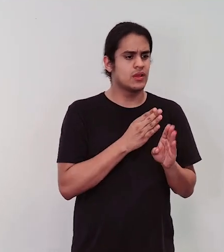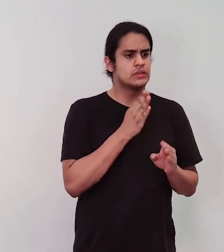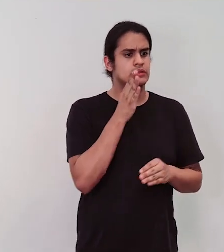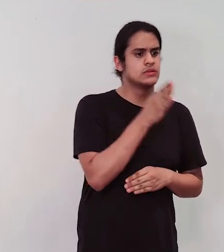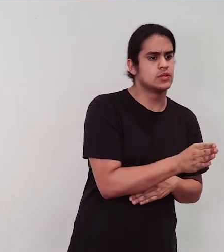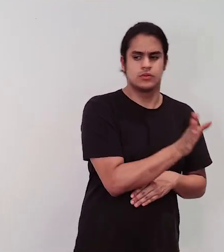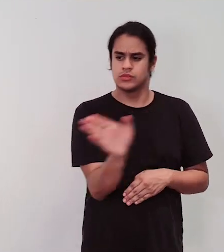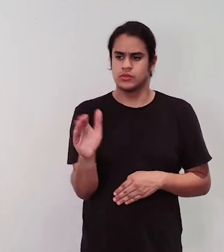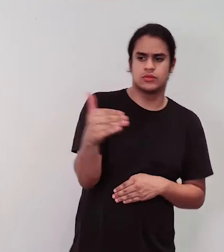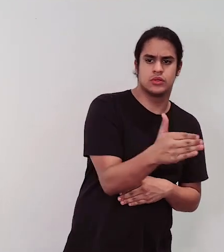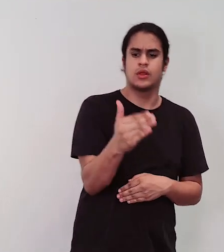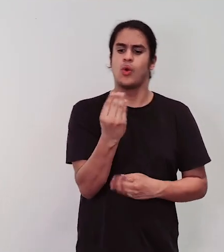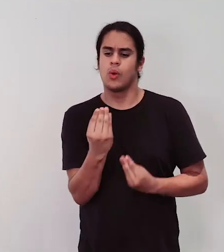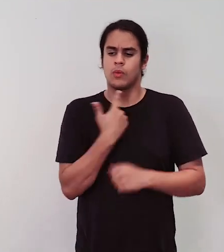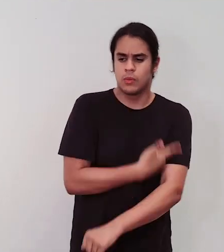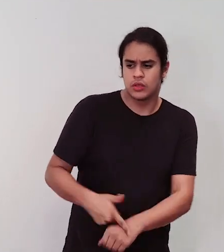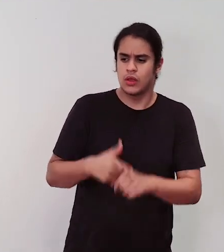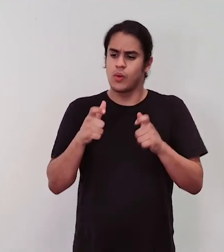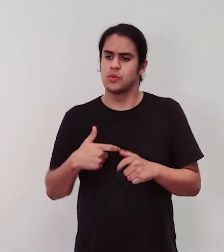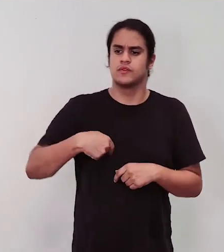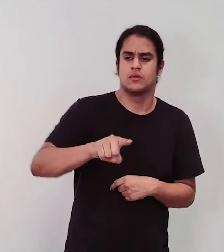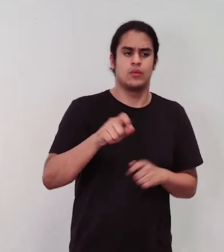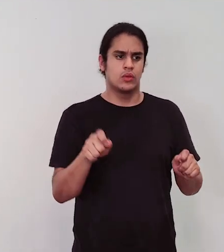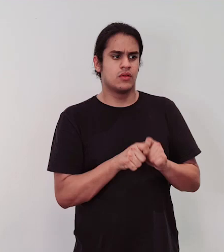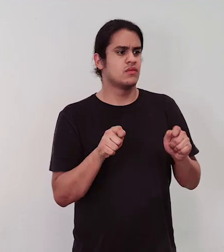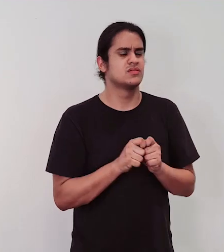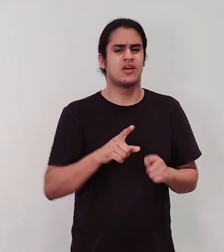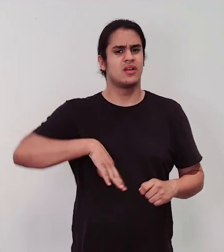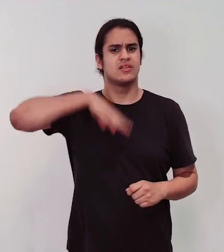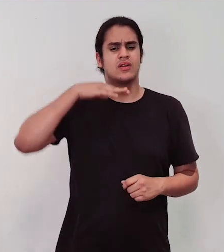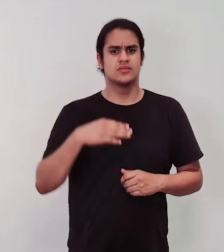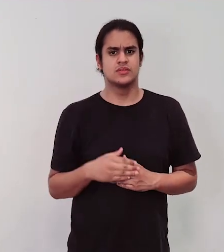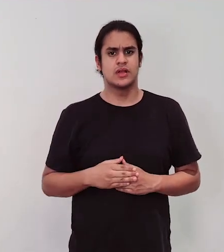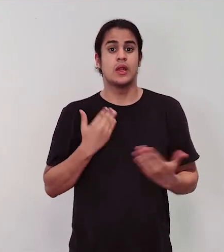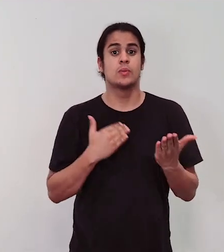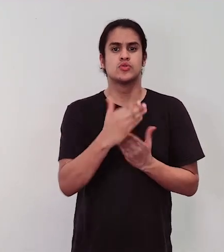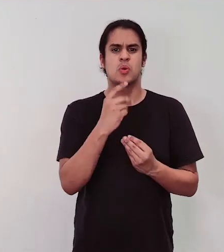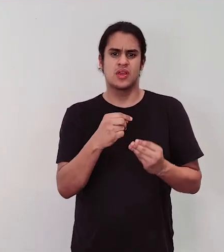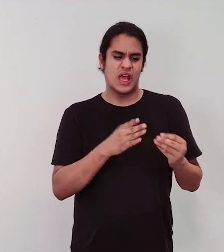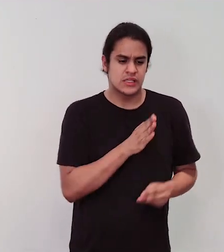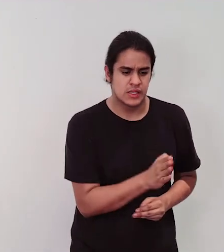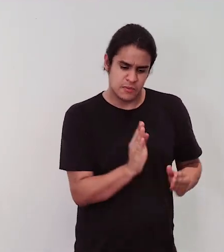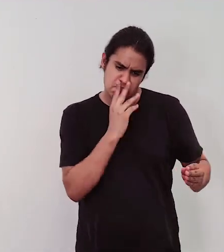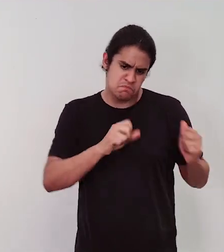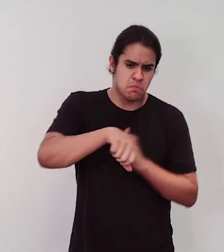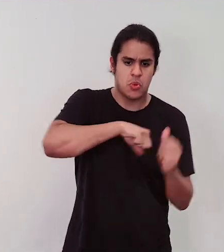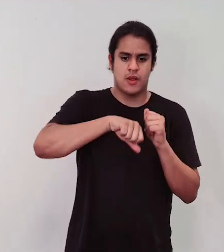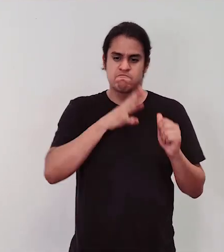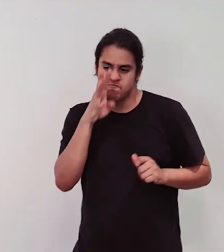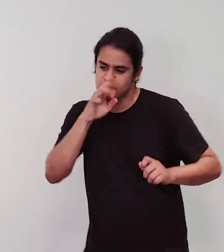ir e como fazer, o que fazer, quando fazer e ele começa a bagunçar as setas da cidade, mudar as direções, mudar